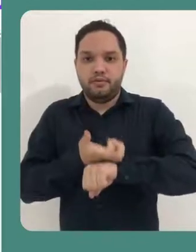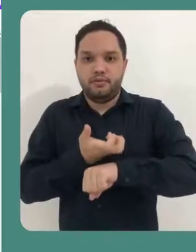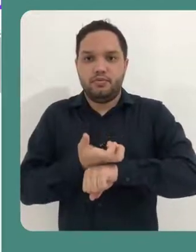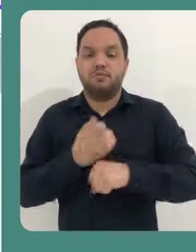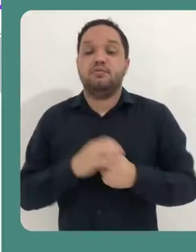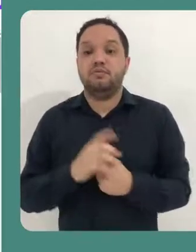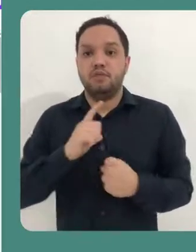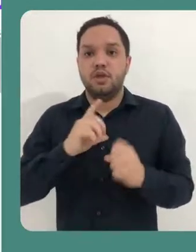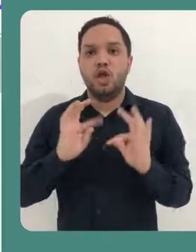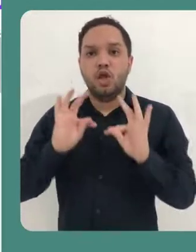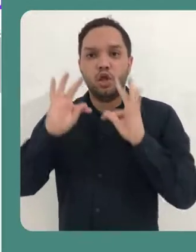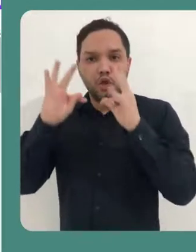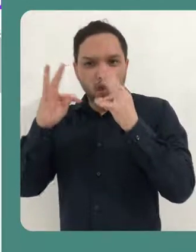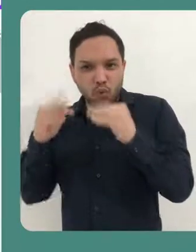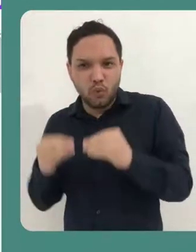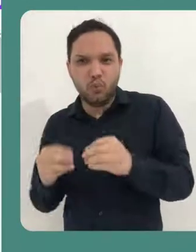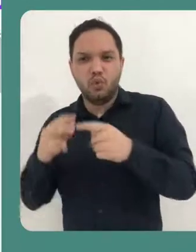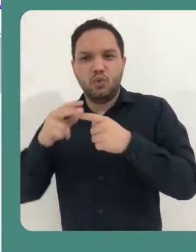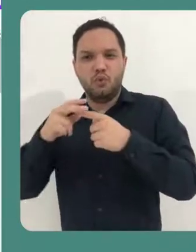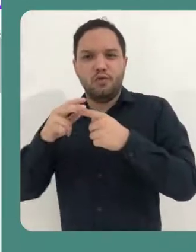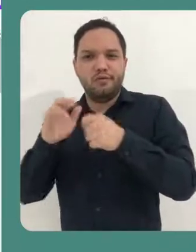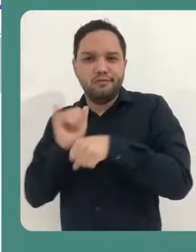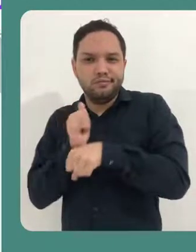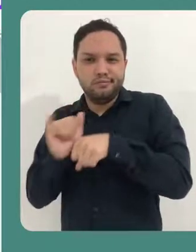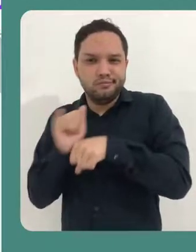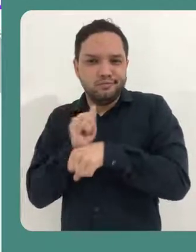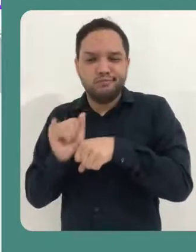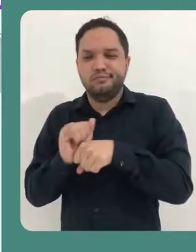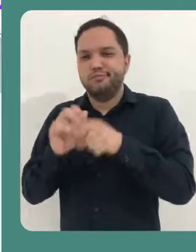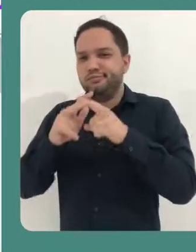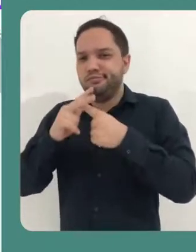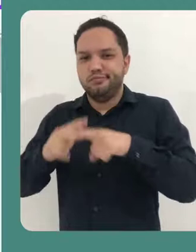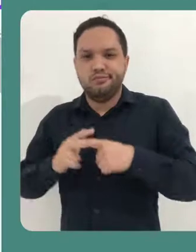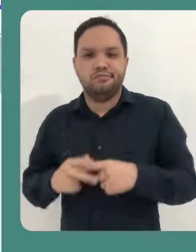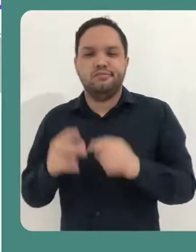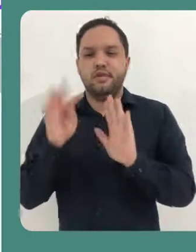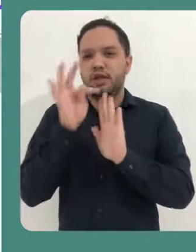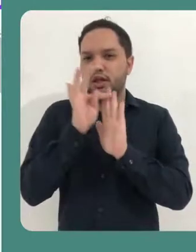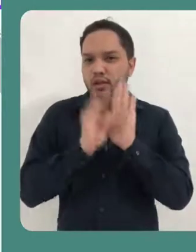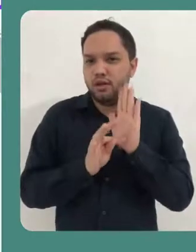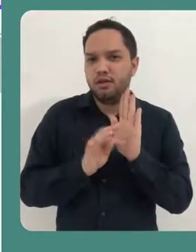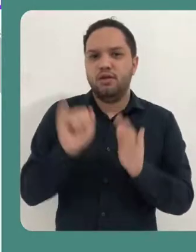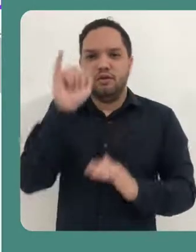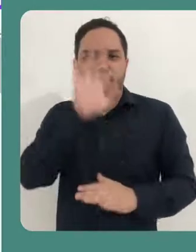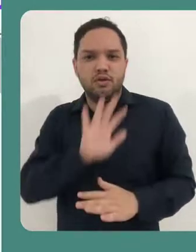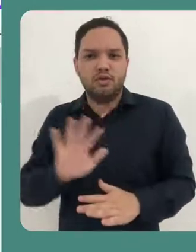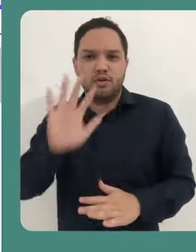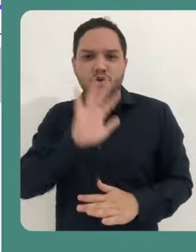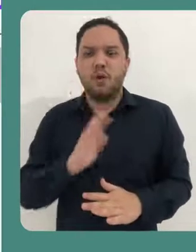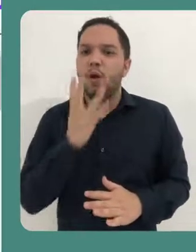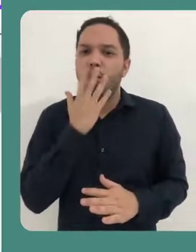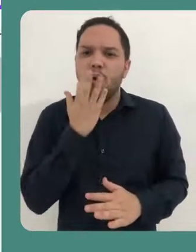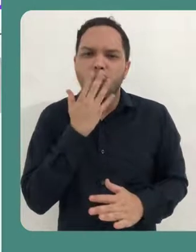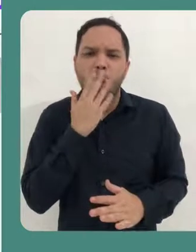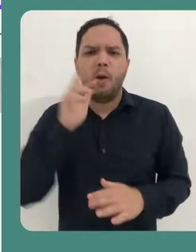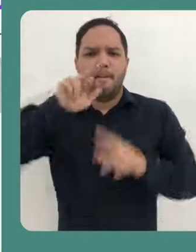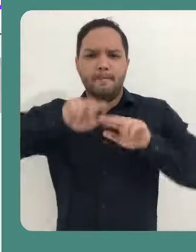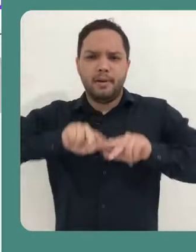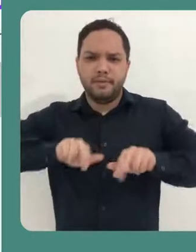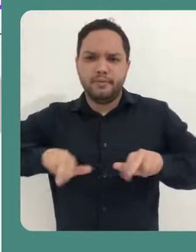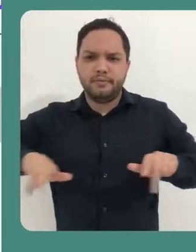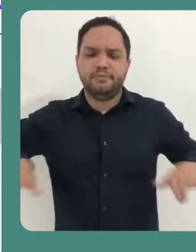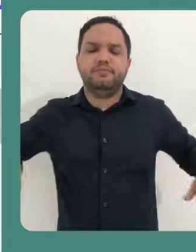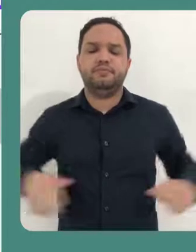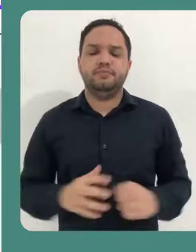disciplina, por exemplo. Aqui na lateral estão todas as ferramentas que você pode utilizar para inserir textos, imagens,